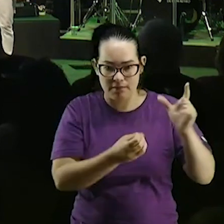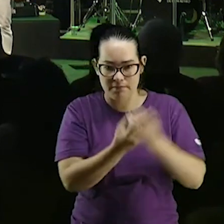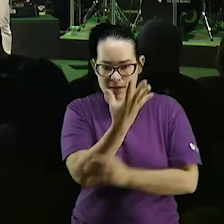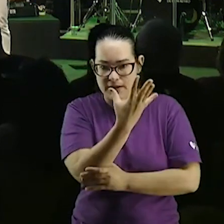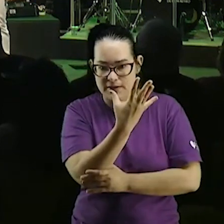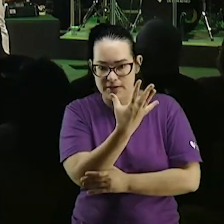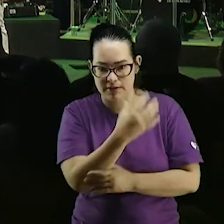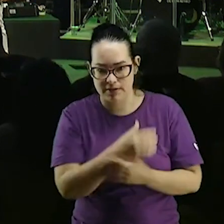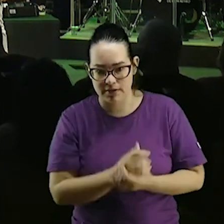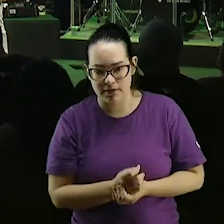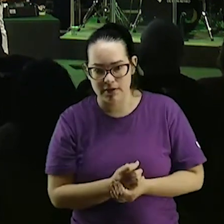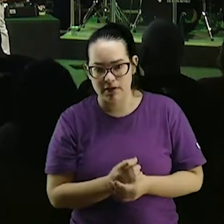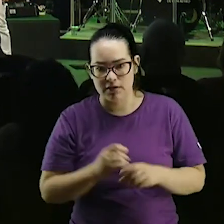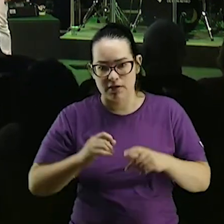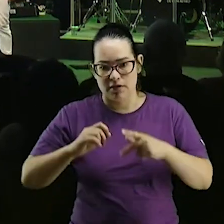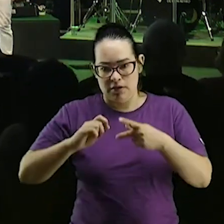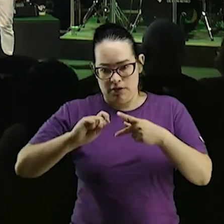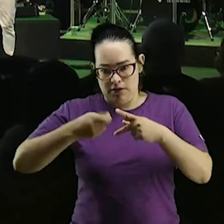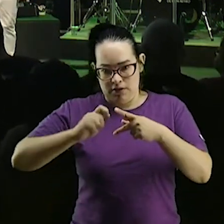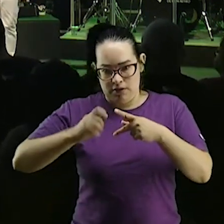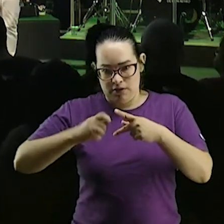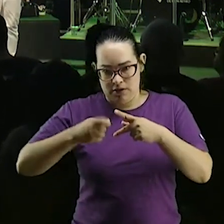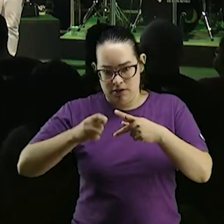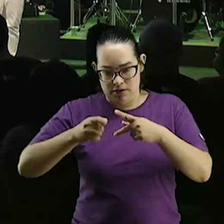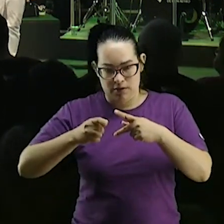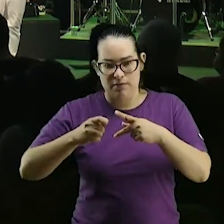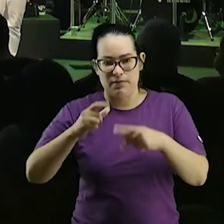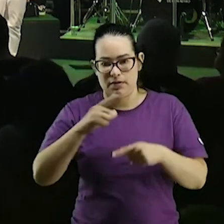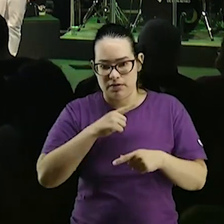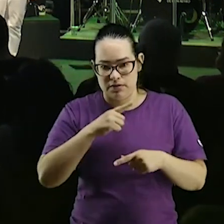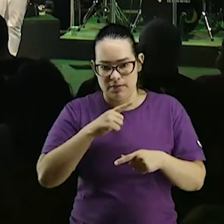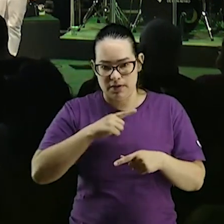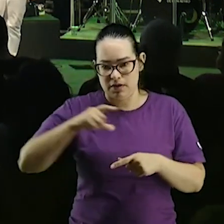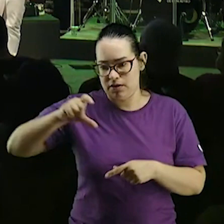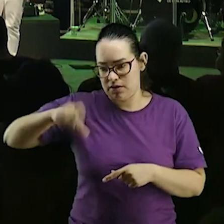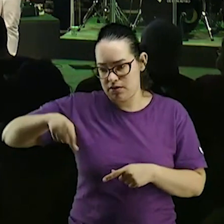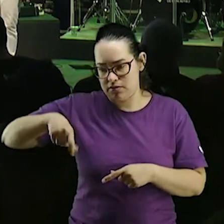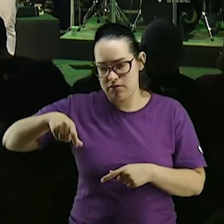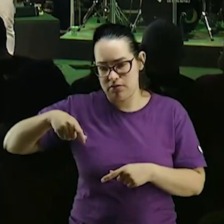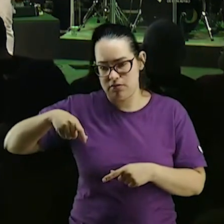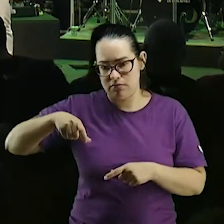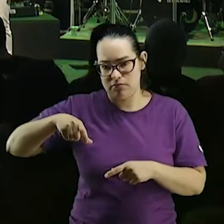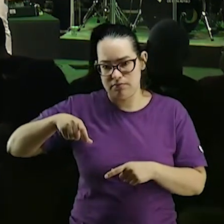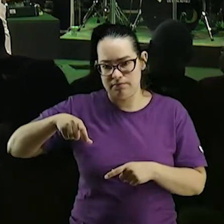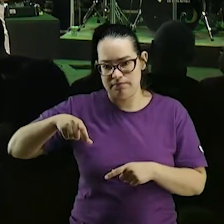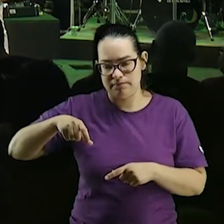aí o Pix da Igreja tem máquina direita esquerda tem máquina lá atrás também